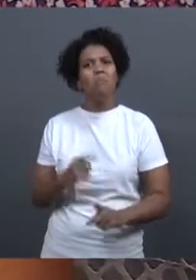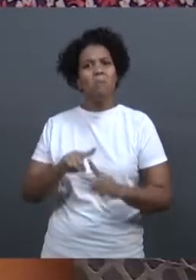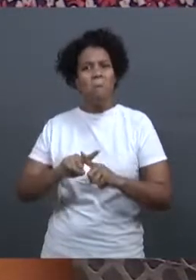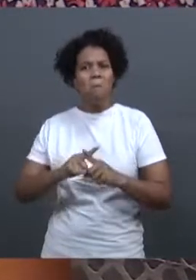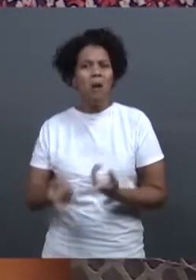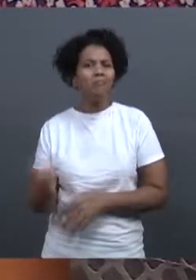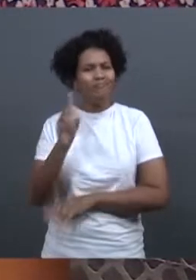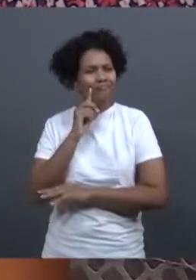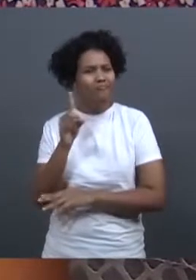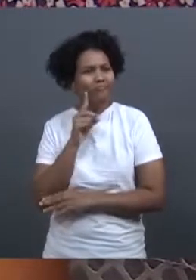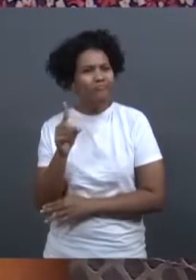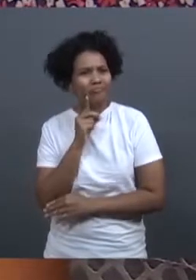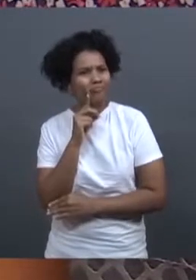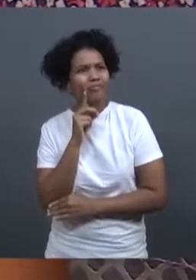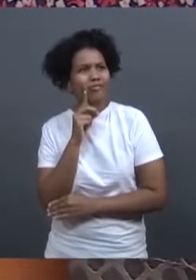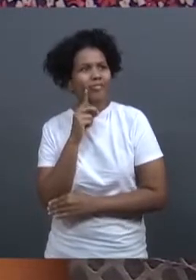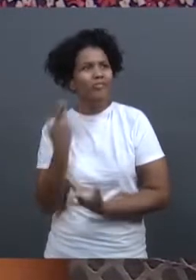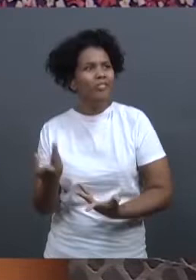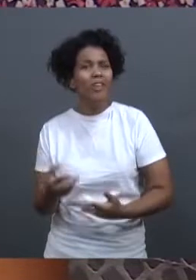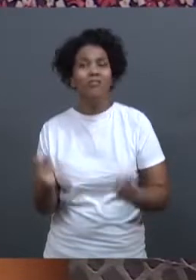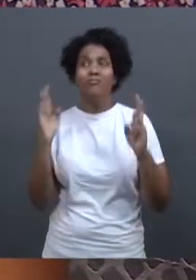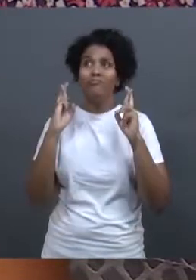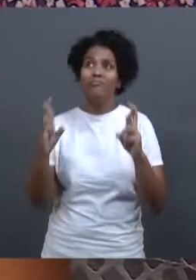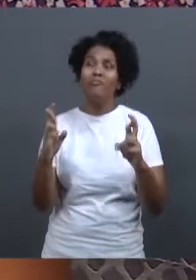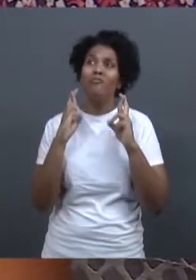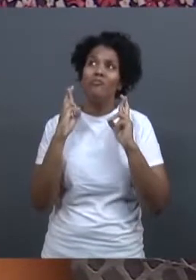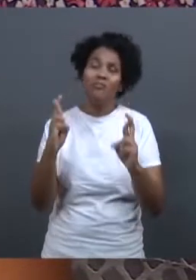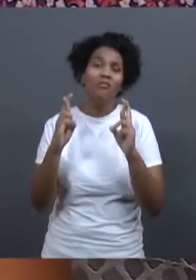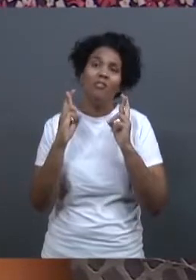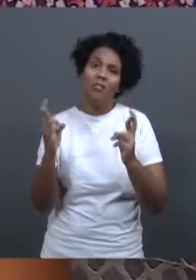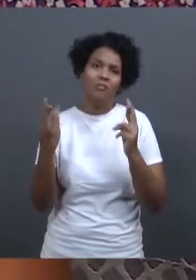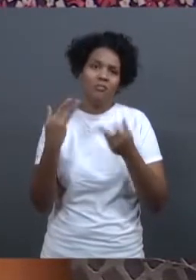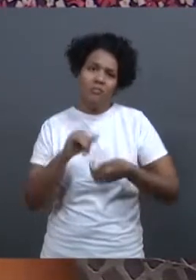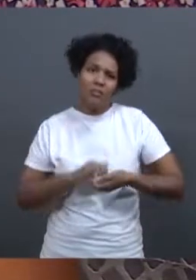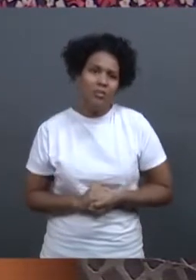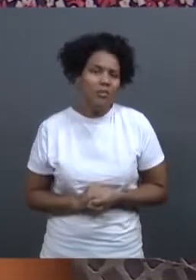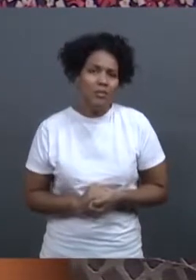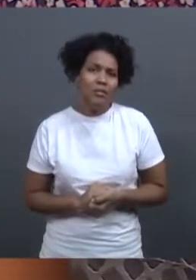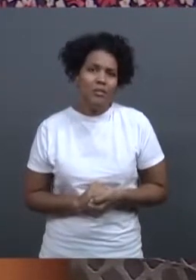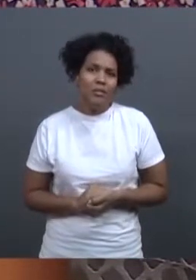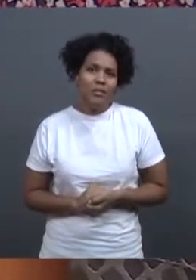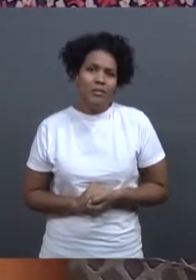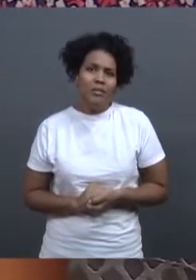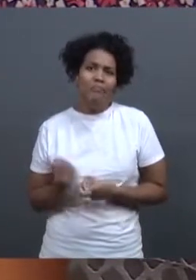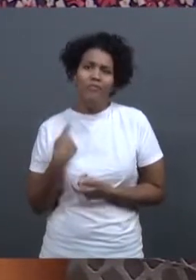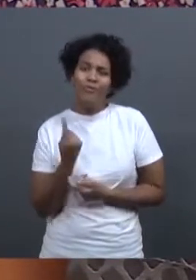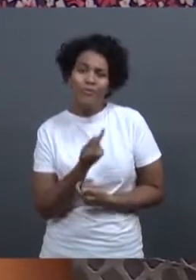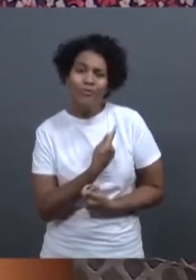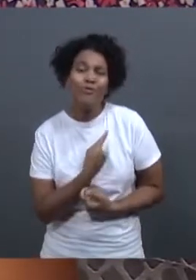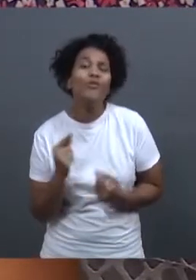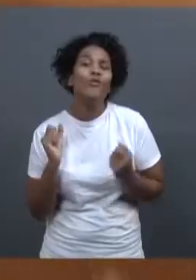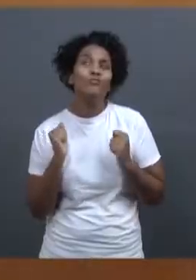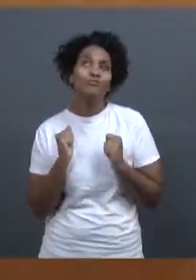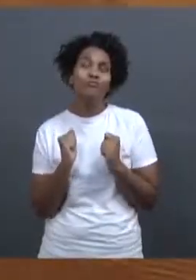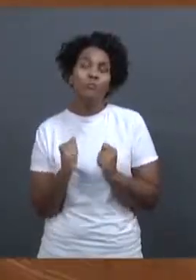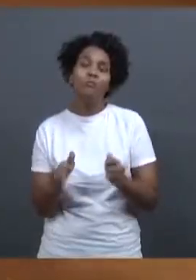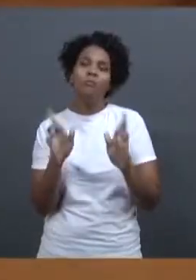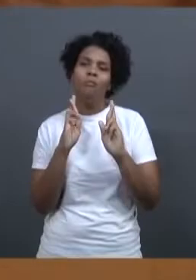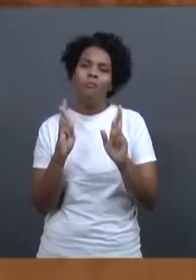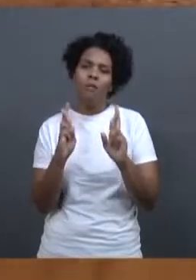como diz, que a esperança é a última que morre. Então a gente vai ficar na expectativa aí de que vai sair do papel.